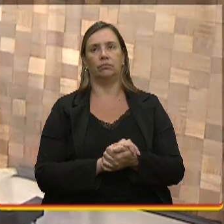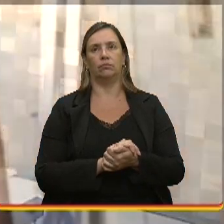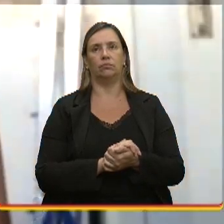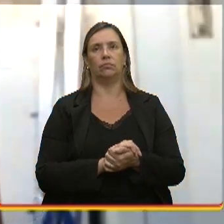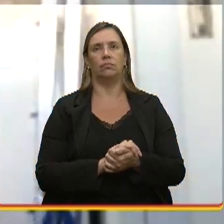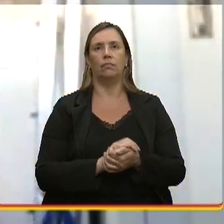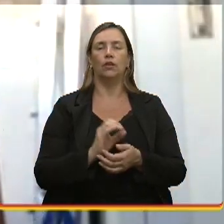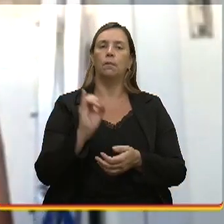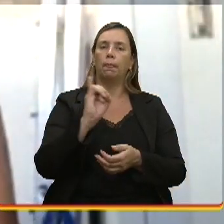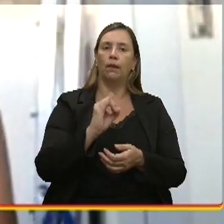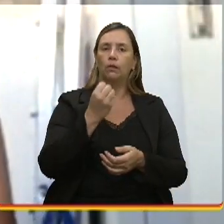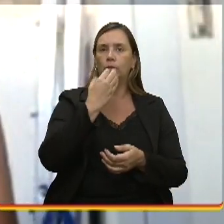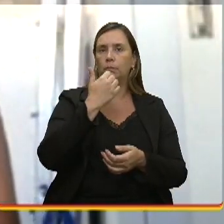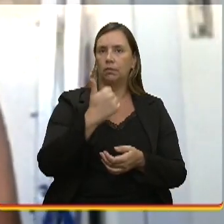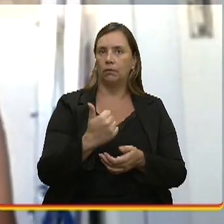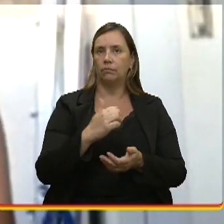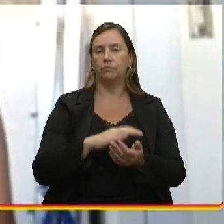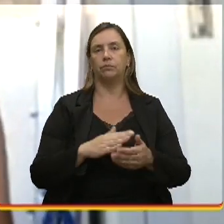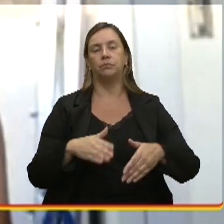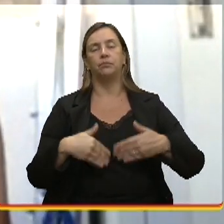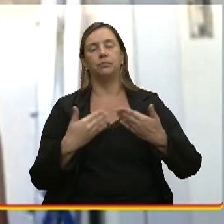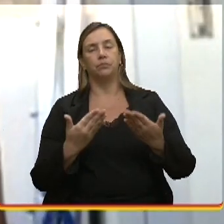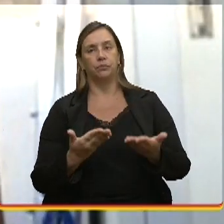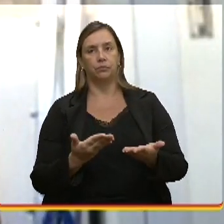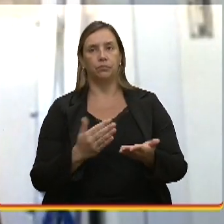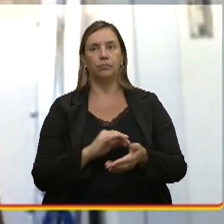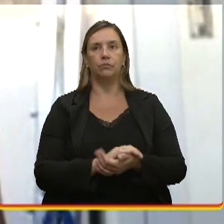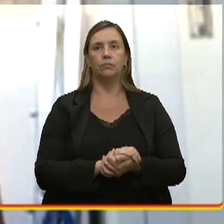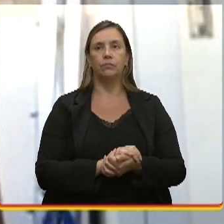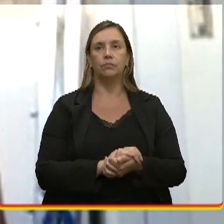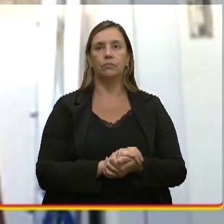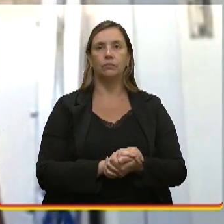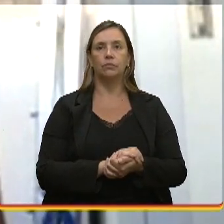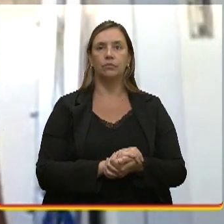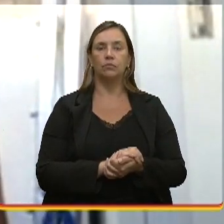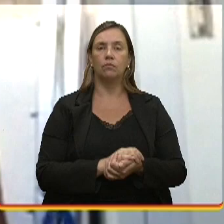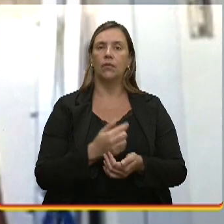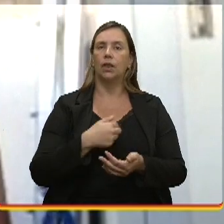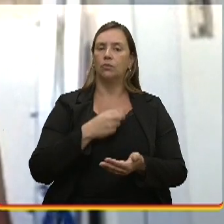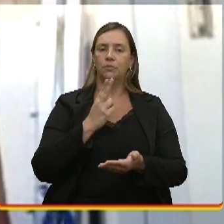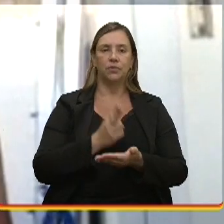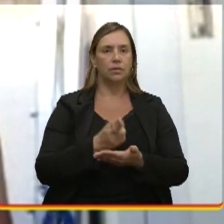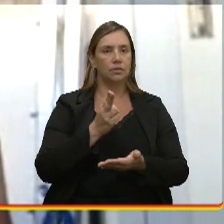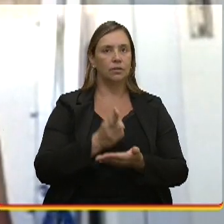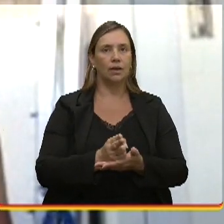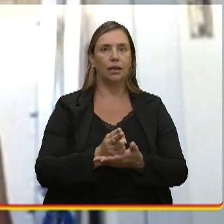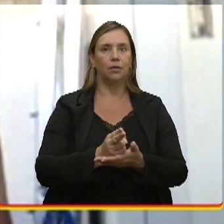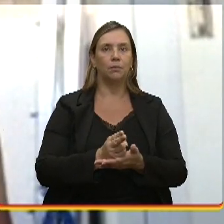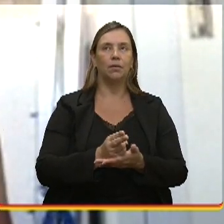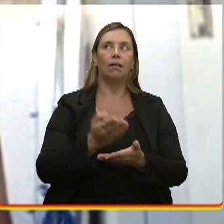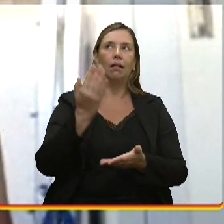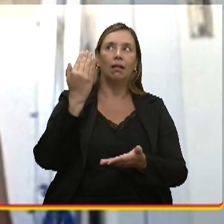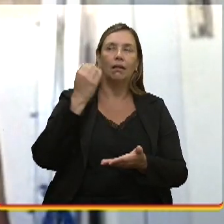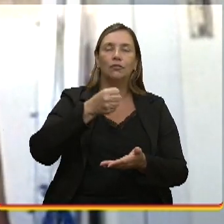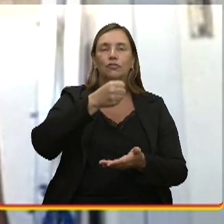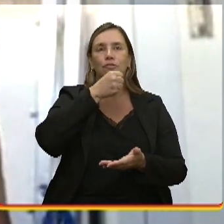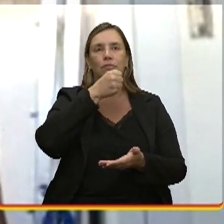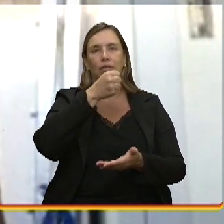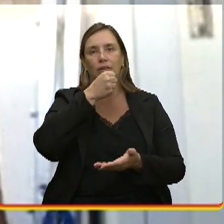Oi, tudo bom? Então, eu sempre quis ser jornalista e eu